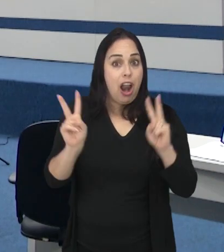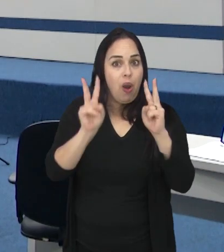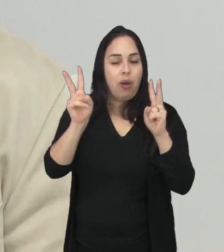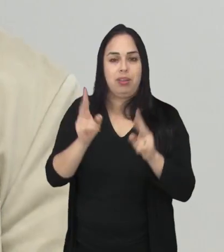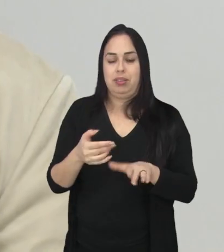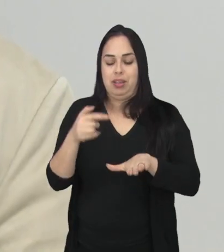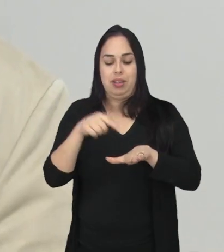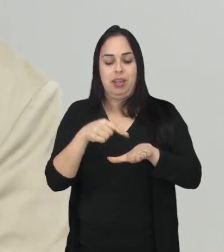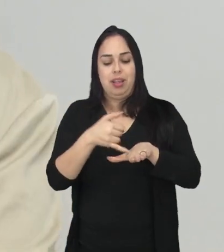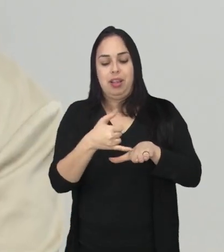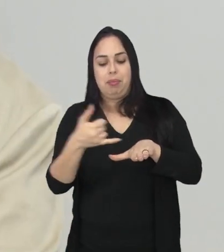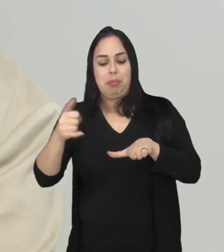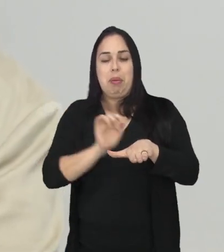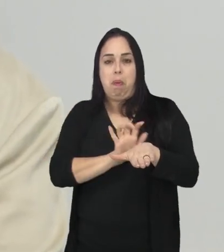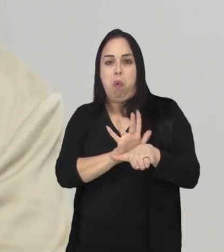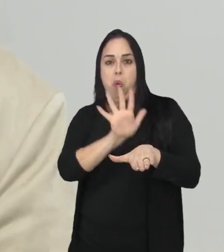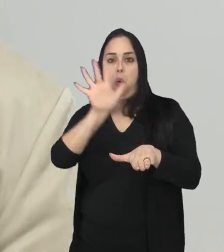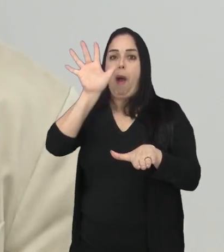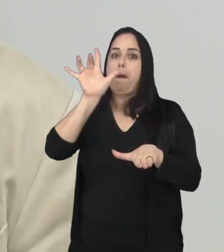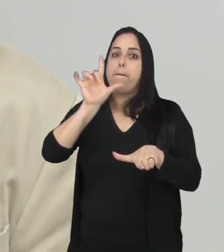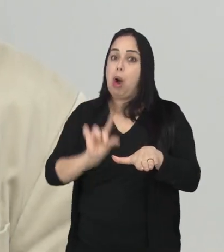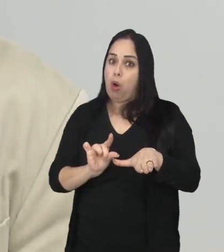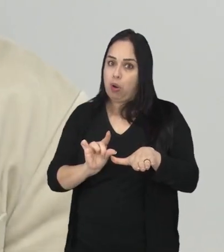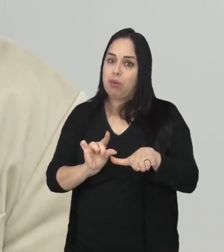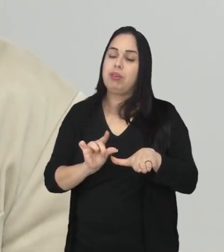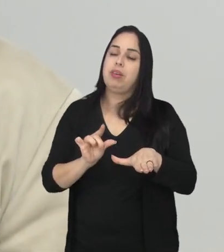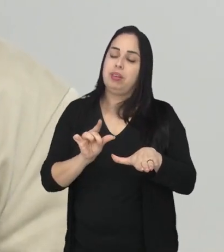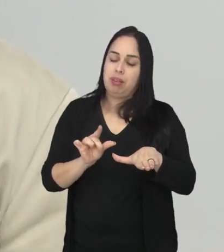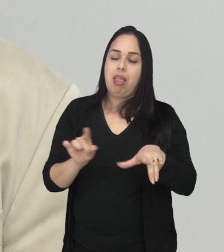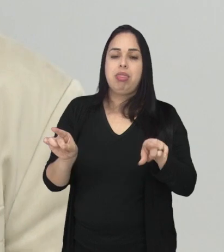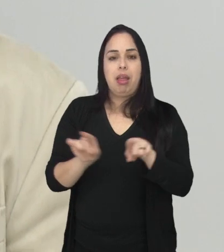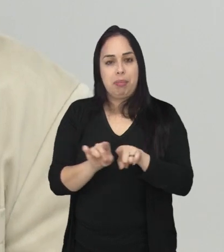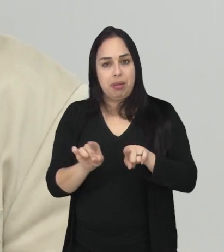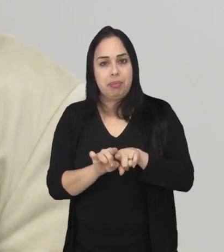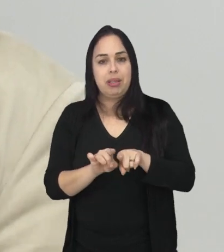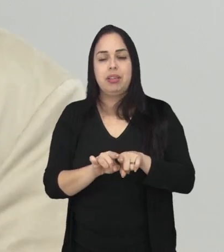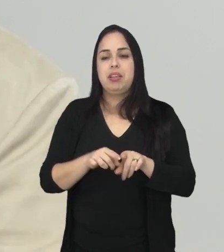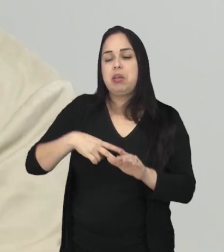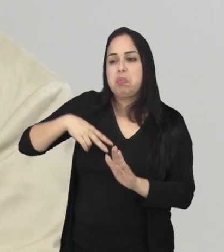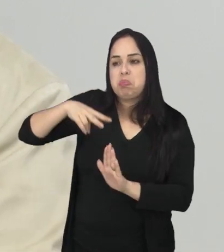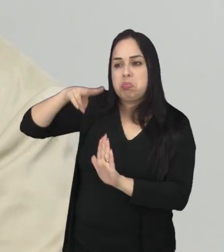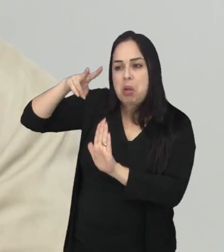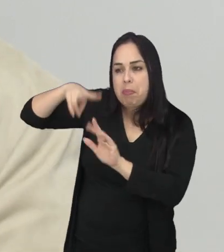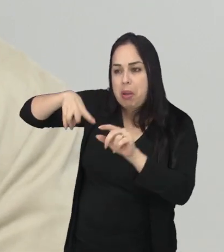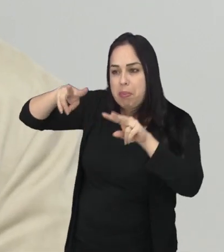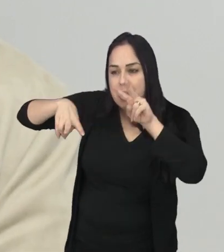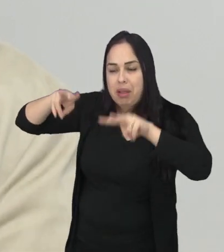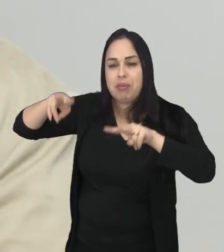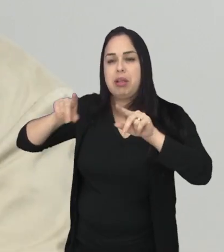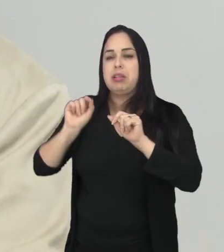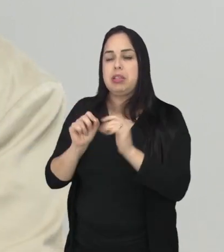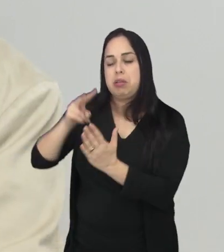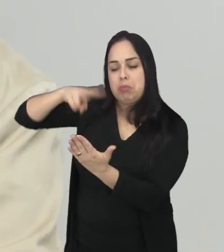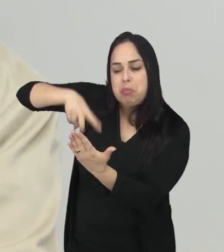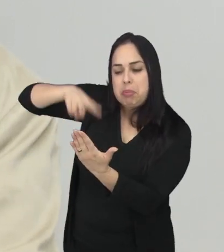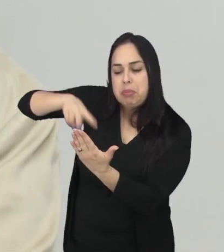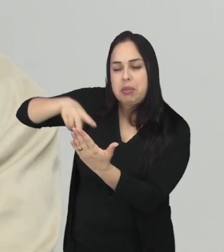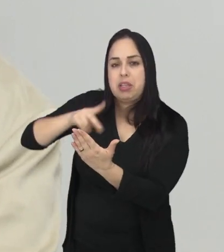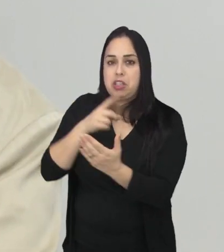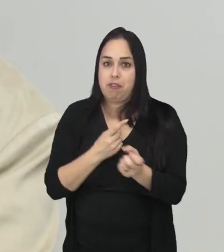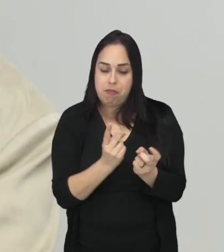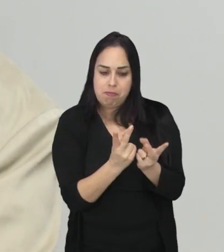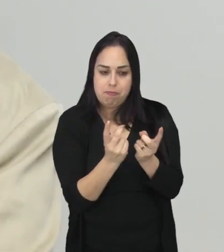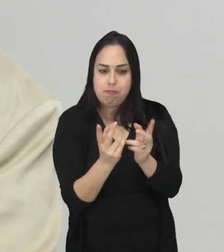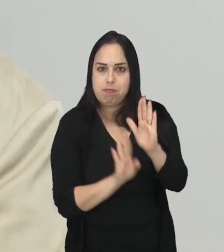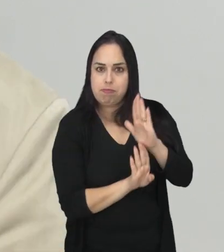potencial. São carros menos poluentes. Também, quando a gente lê e vê que tem baixa autonomia, você,